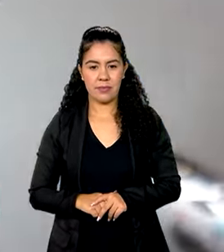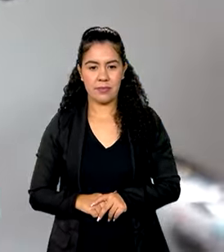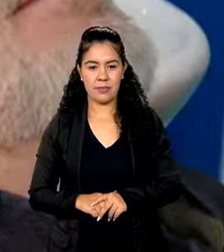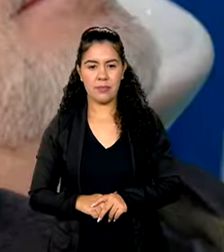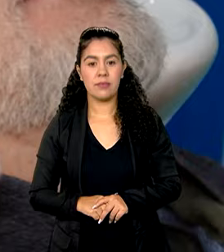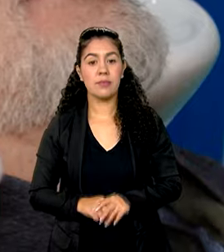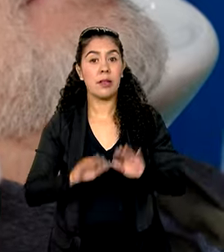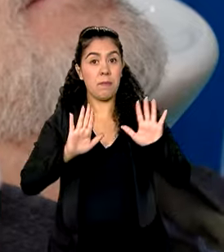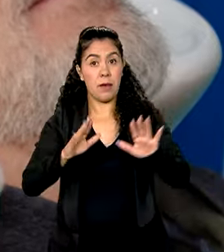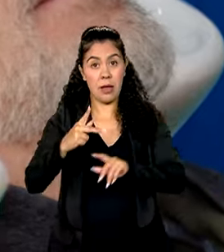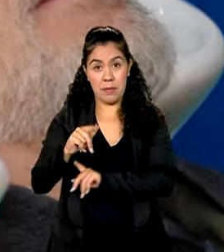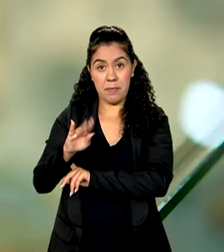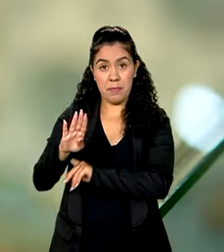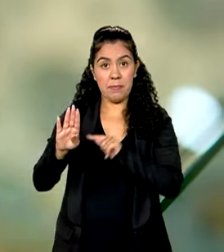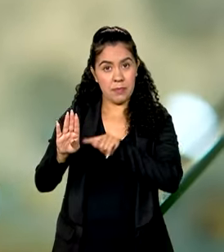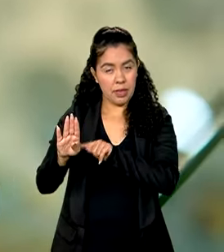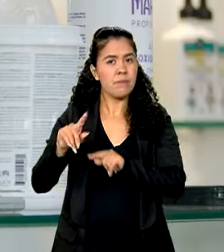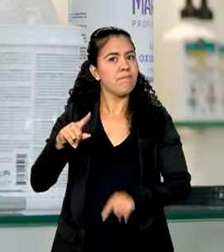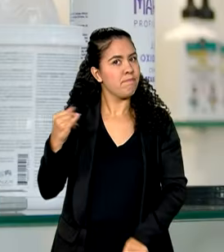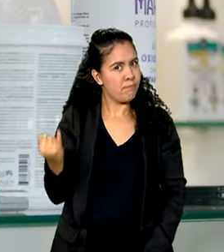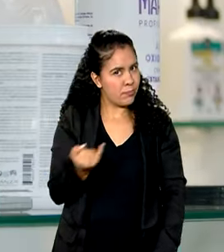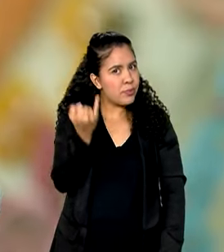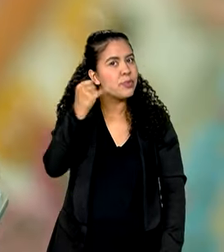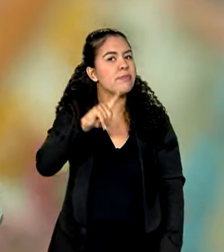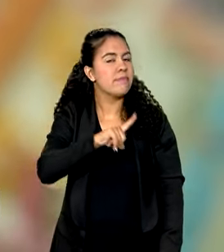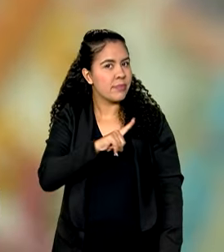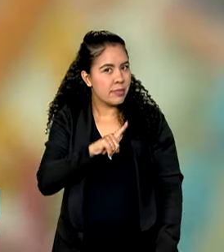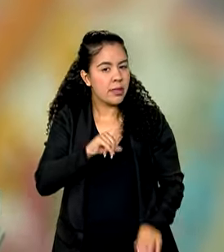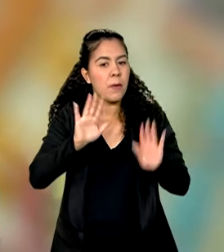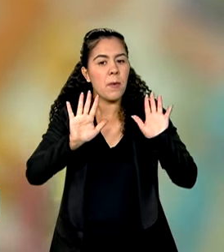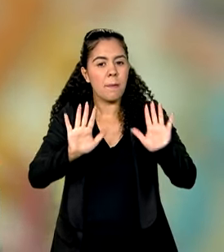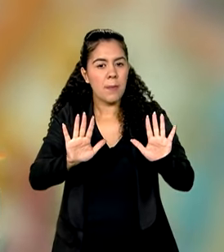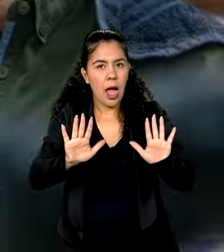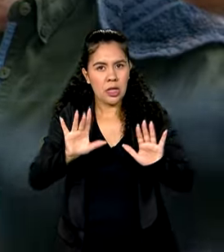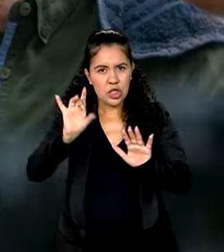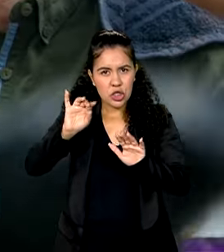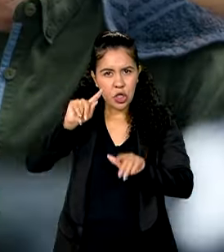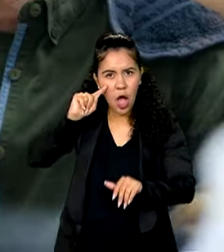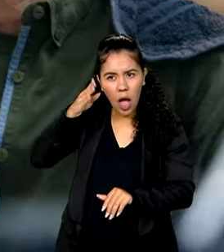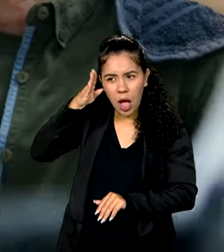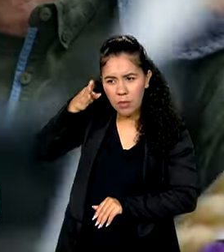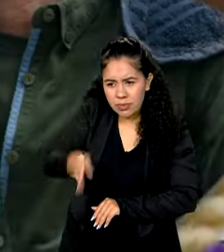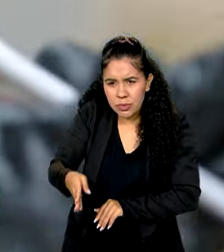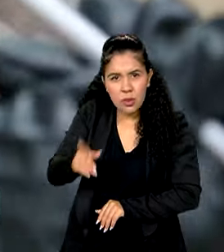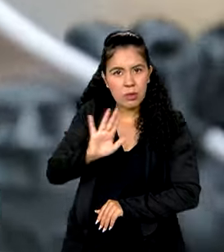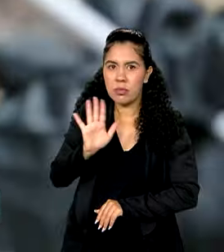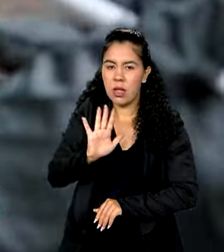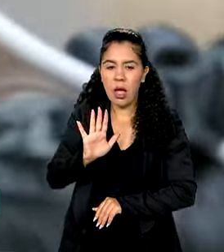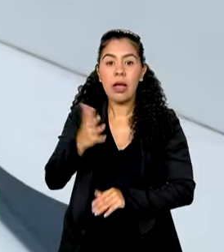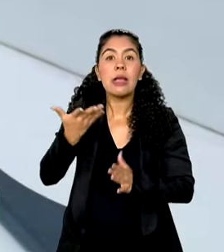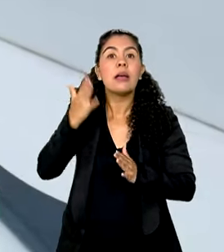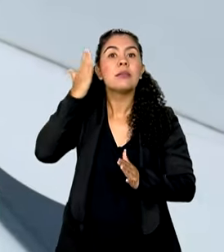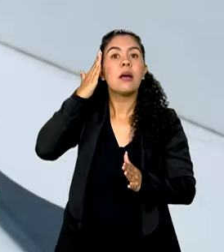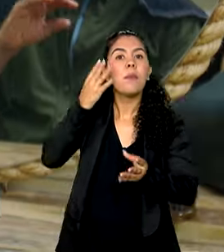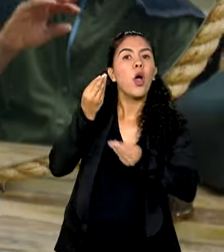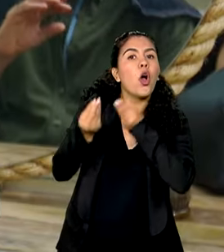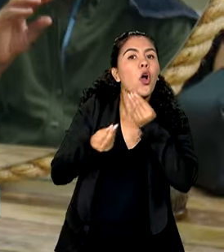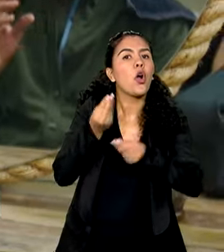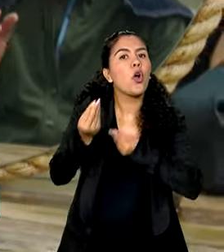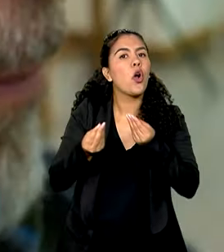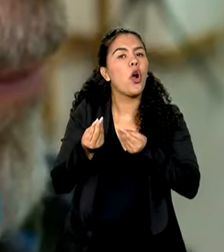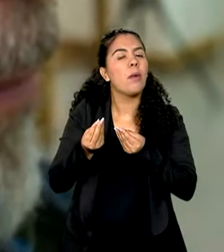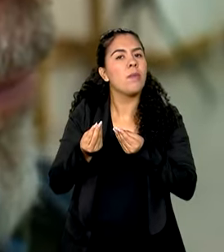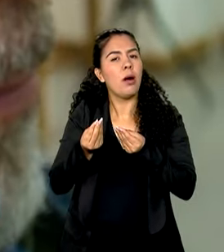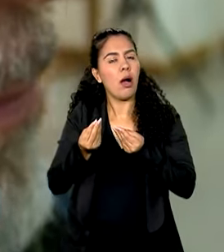Embora o PIB tenha um papel importante, ele não pode ser visto isoladamente quando se quer avaliar como anda a economia de um país.